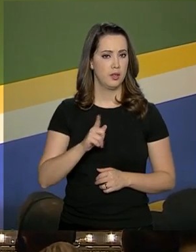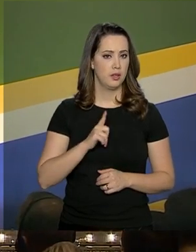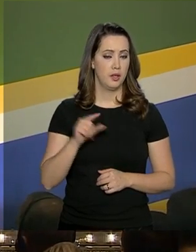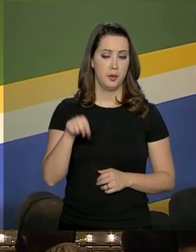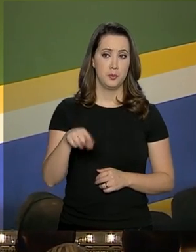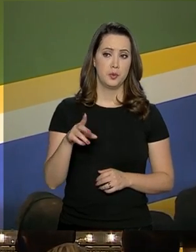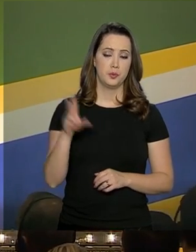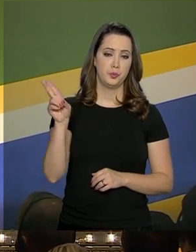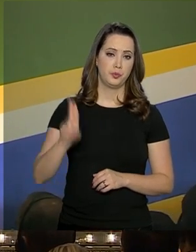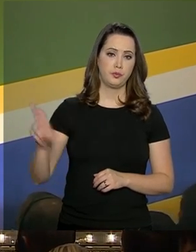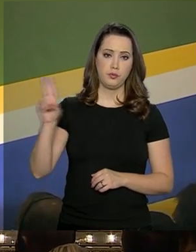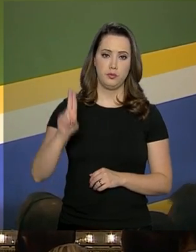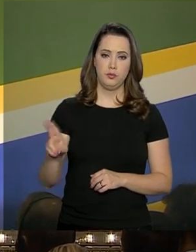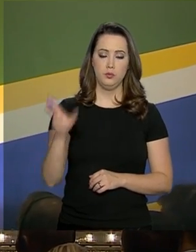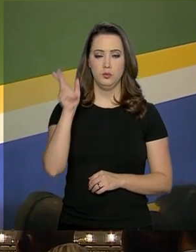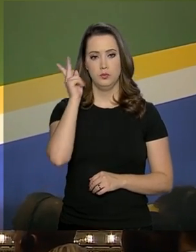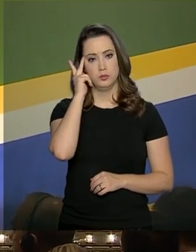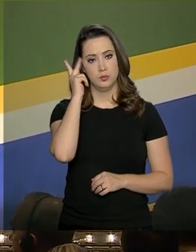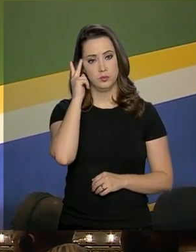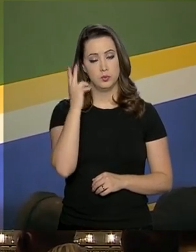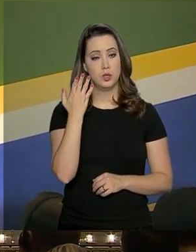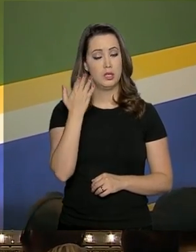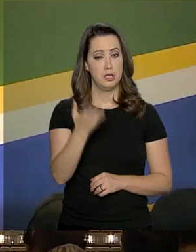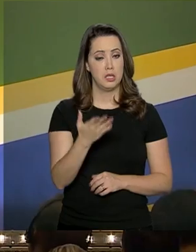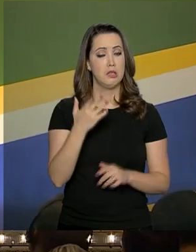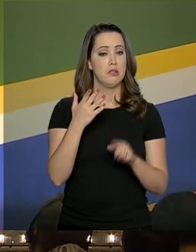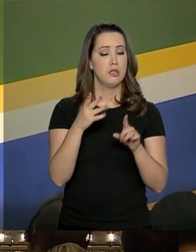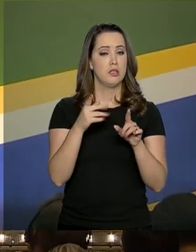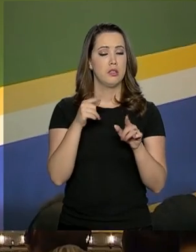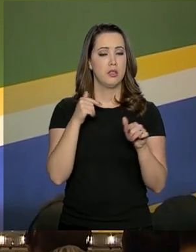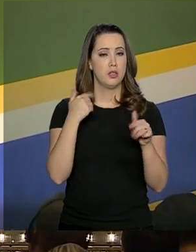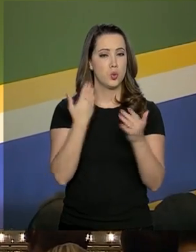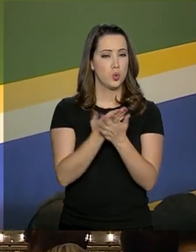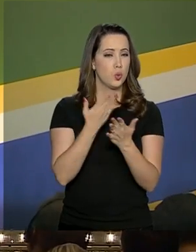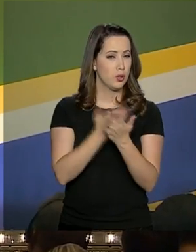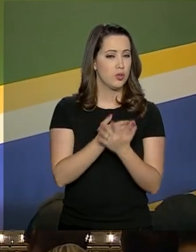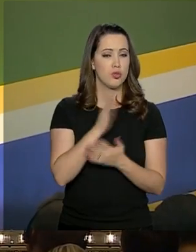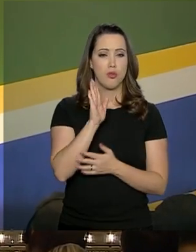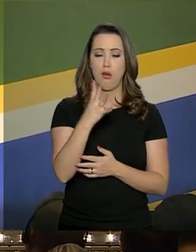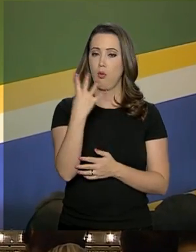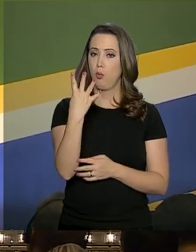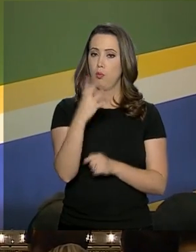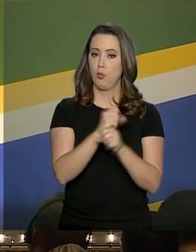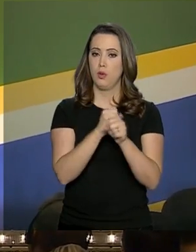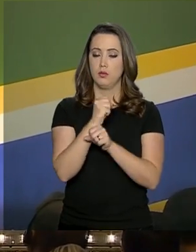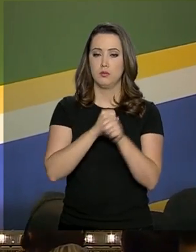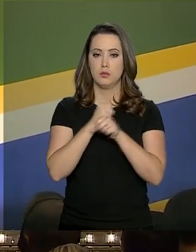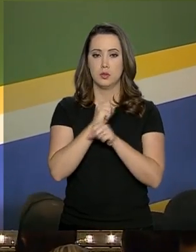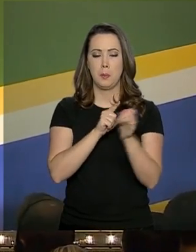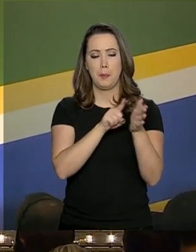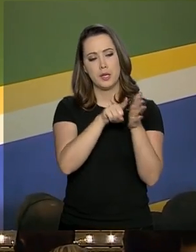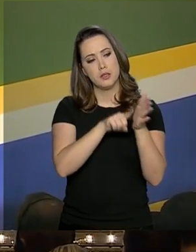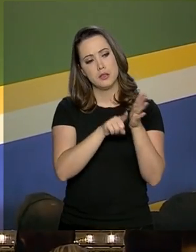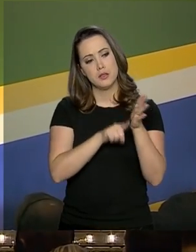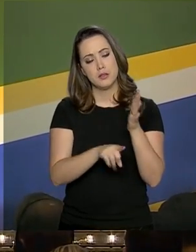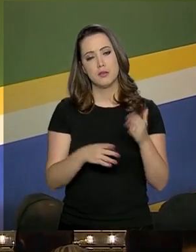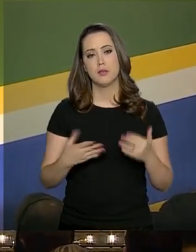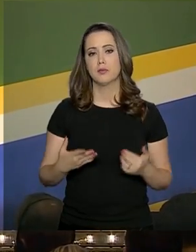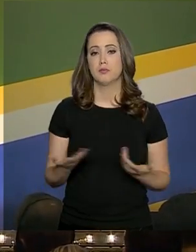universidade em São Paulo, a Mackenzie, que trata já há quatro anos de pesquisar isso daí.